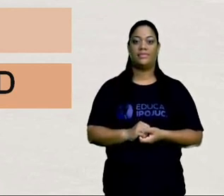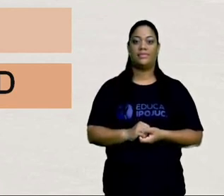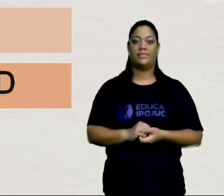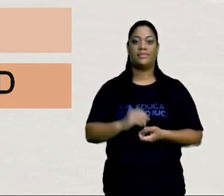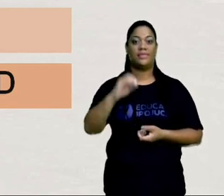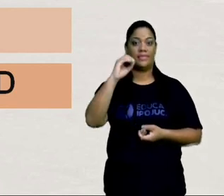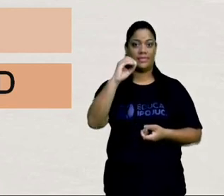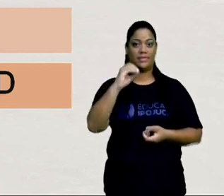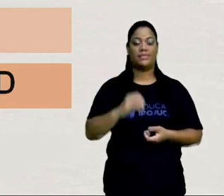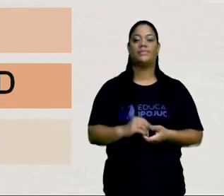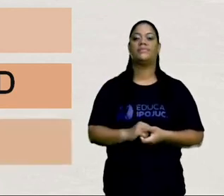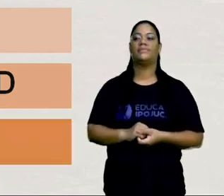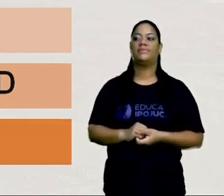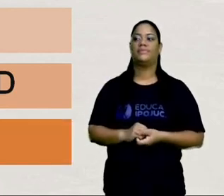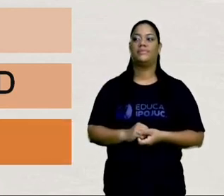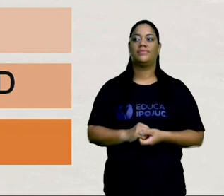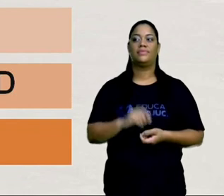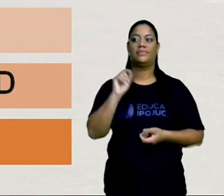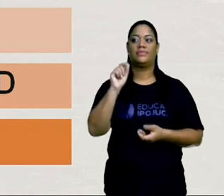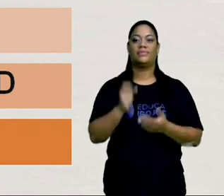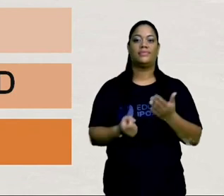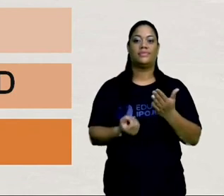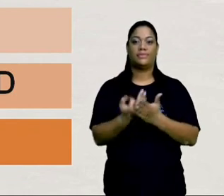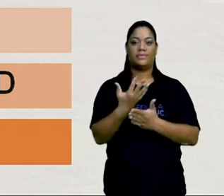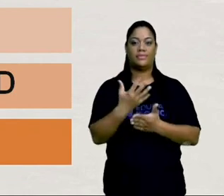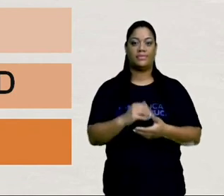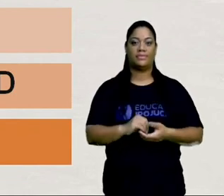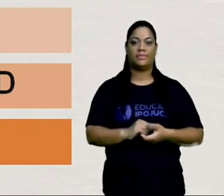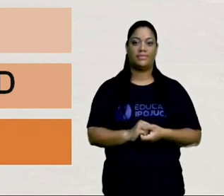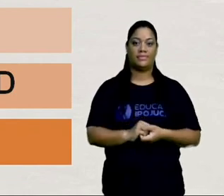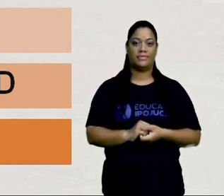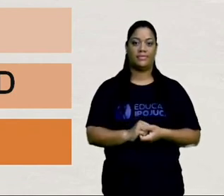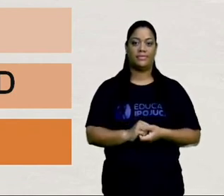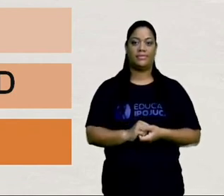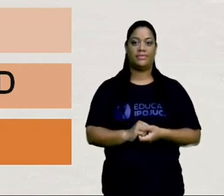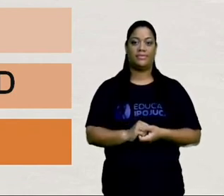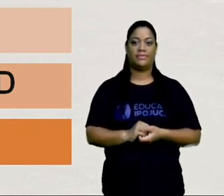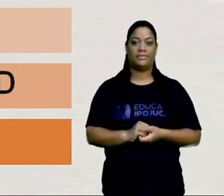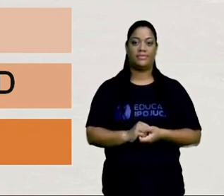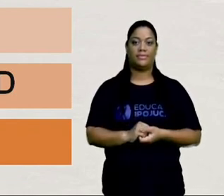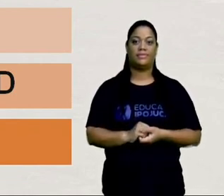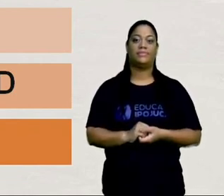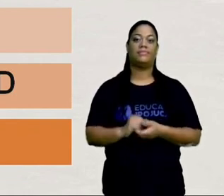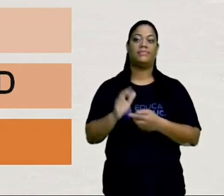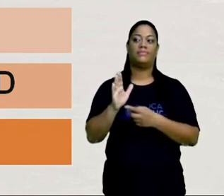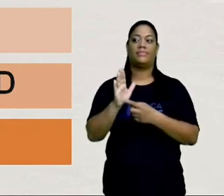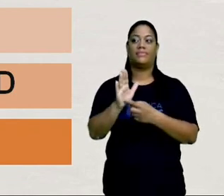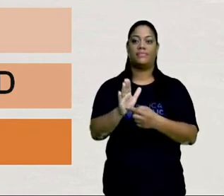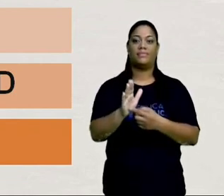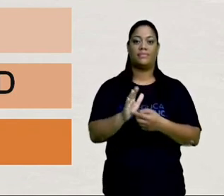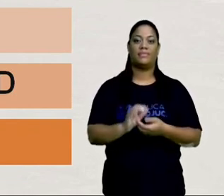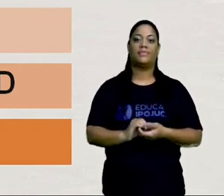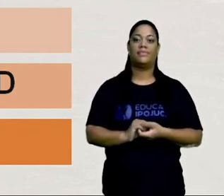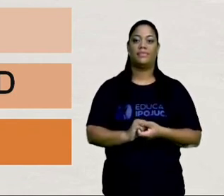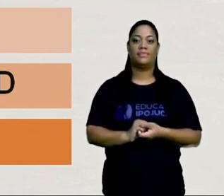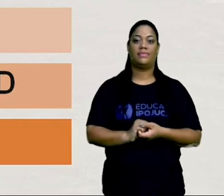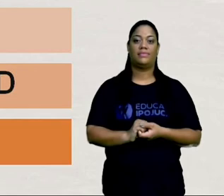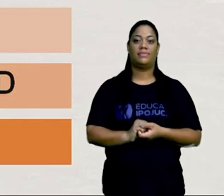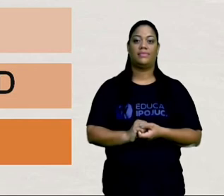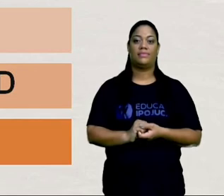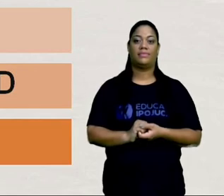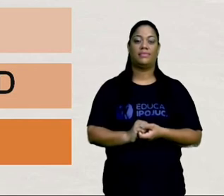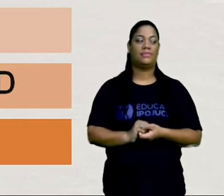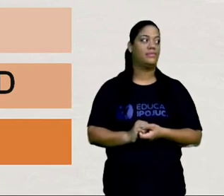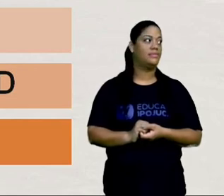Mas é zero. O vai acontecer, então? A expressão algébrica aqui... que vai acontecer,